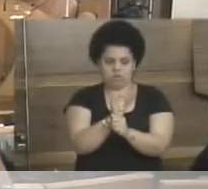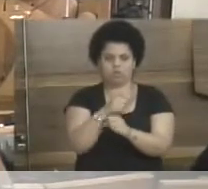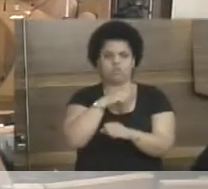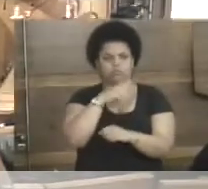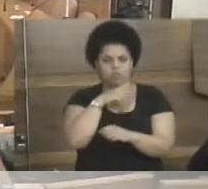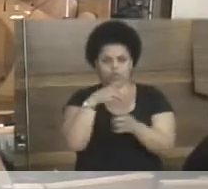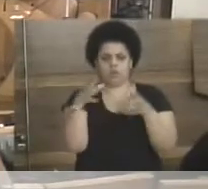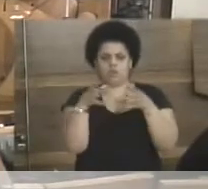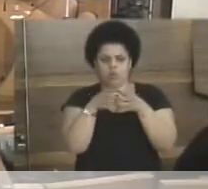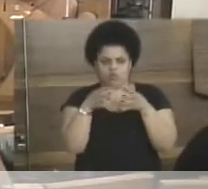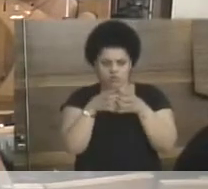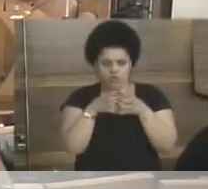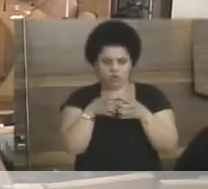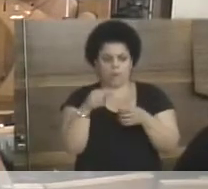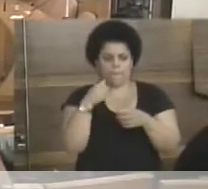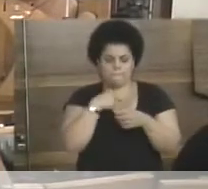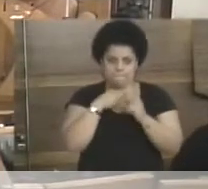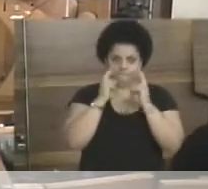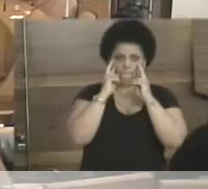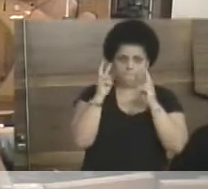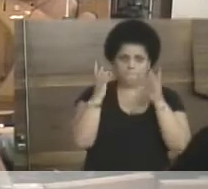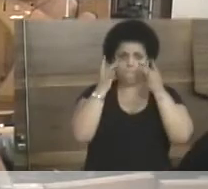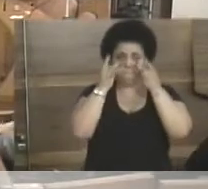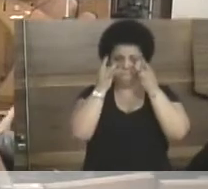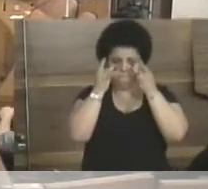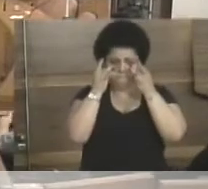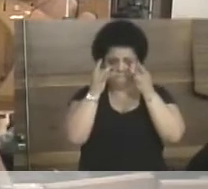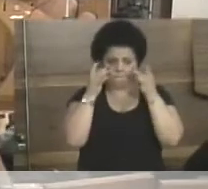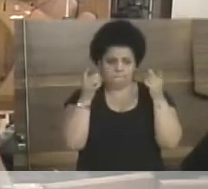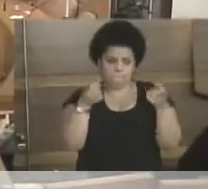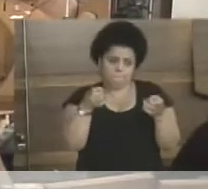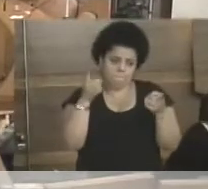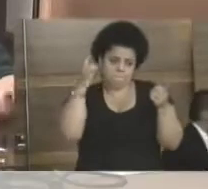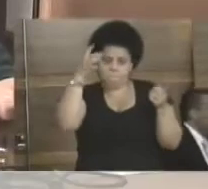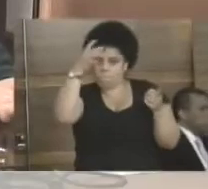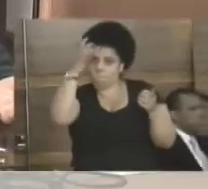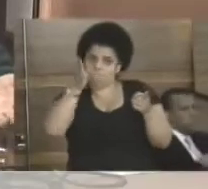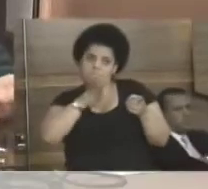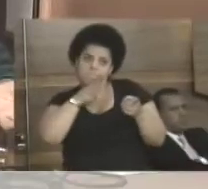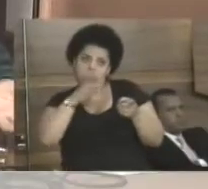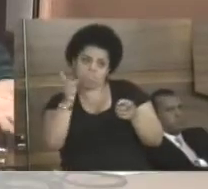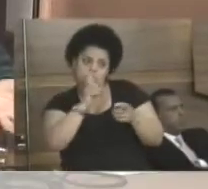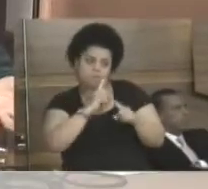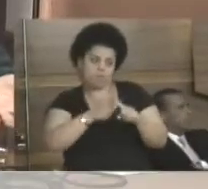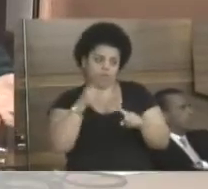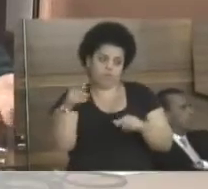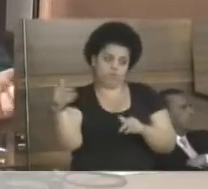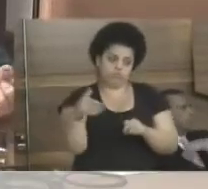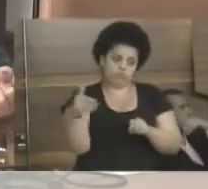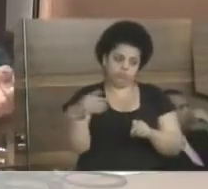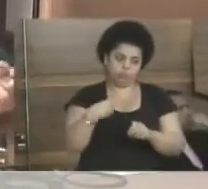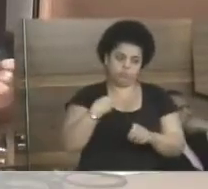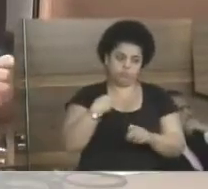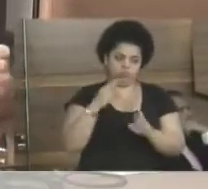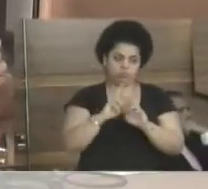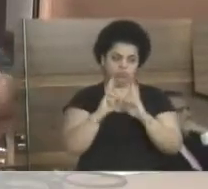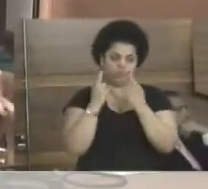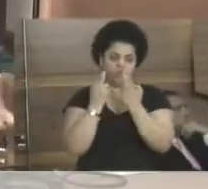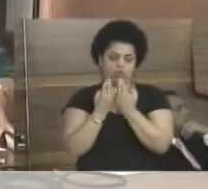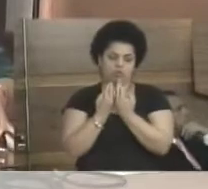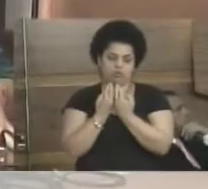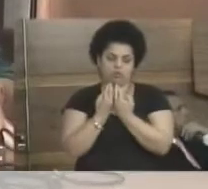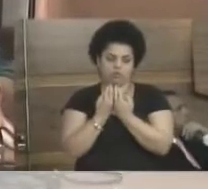passou pela comissão. Enfim, ele não tomou ciência porque ele não participa da reunião,